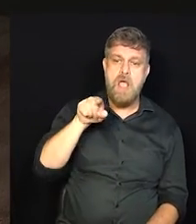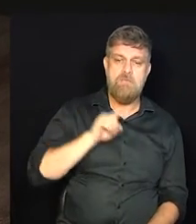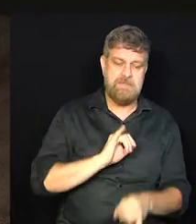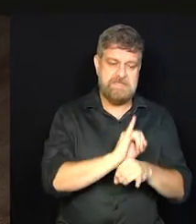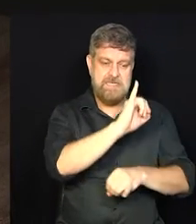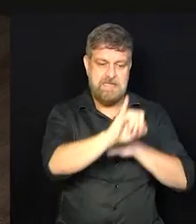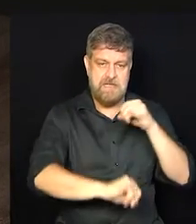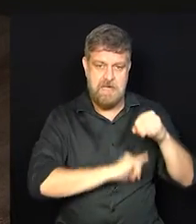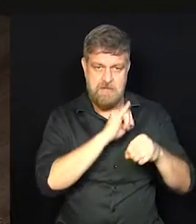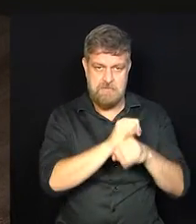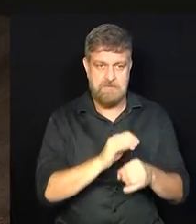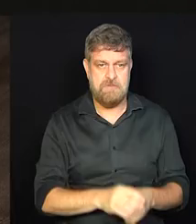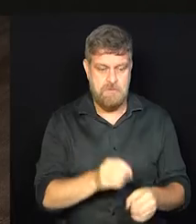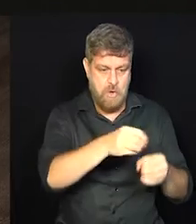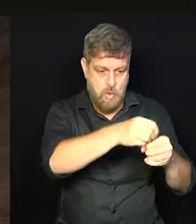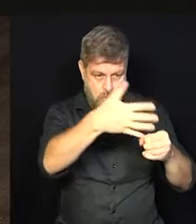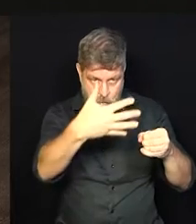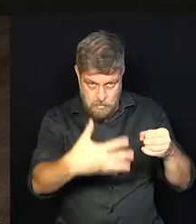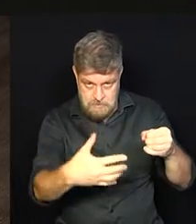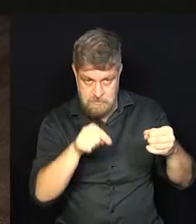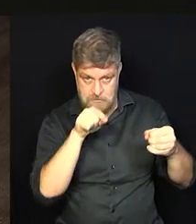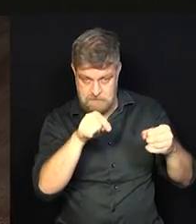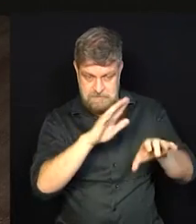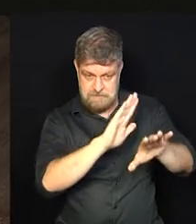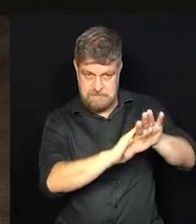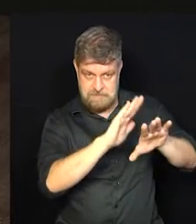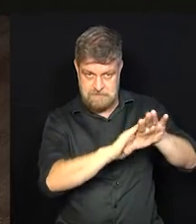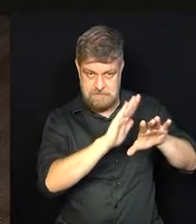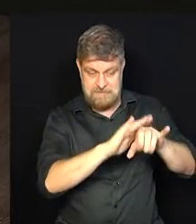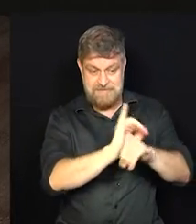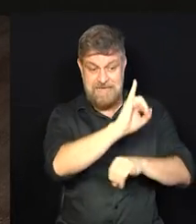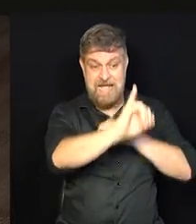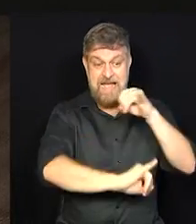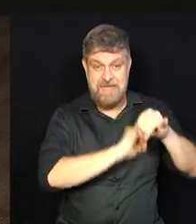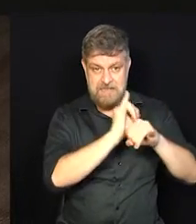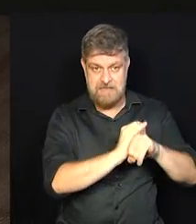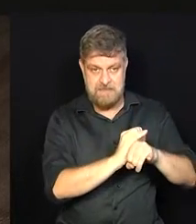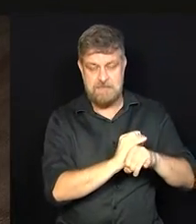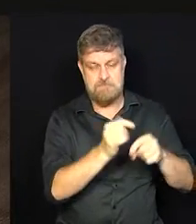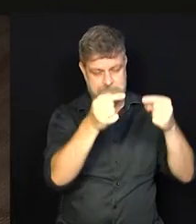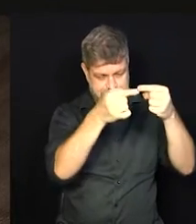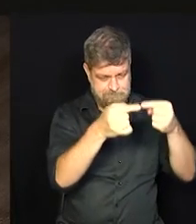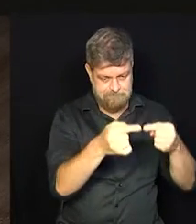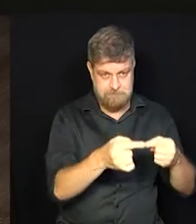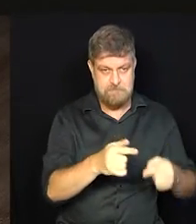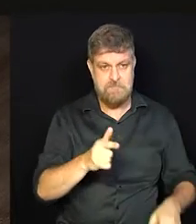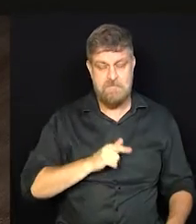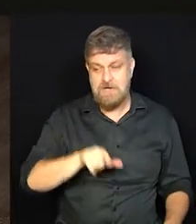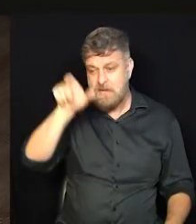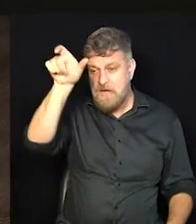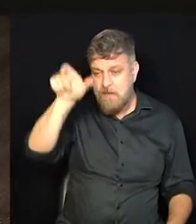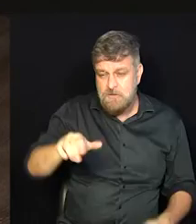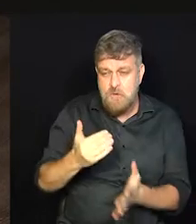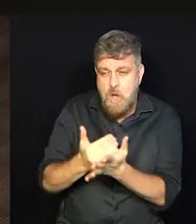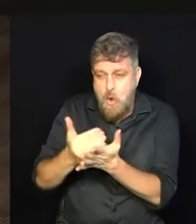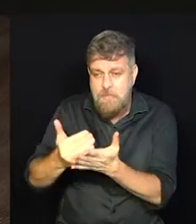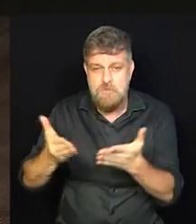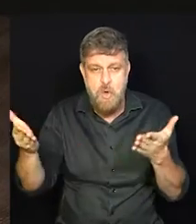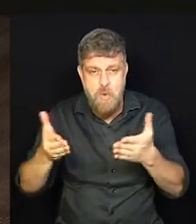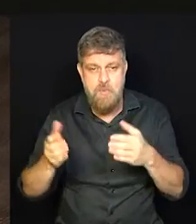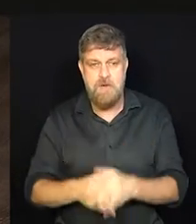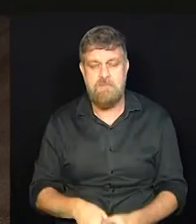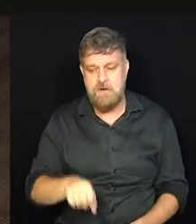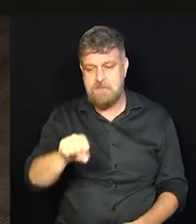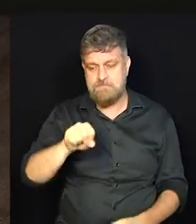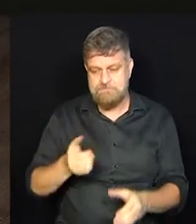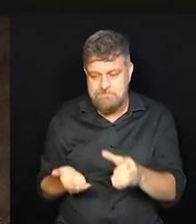produtora de conteúdo e com certeza a internet faz parte do seu universo. Mas, de repente, a gente tem aquela empreendedora que começou a fazer um